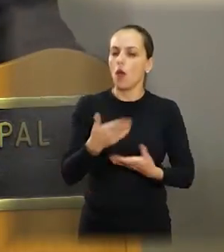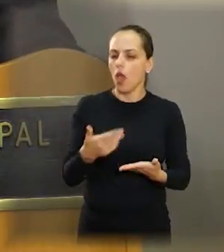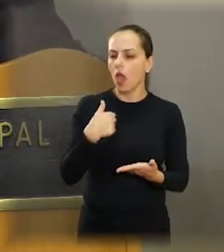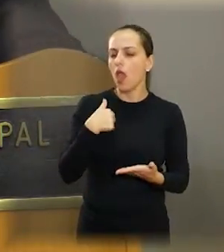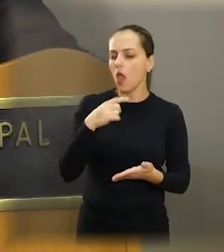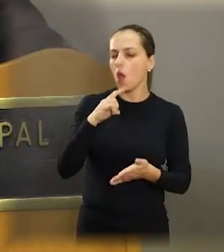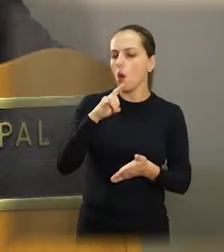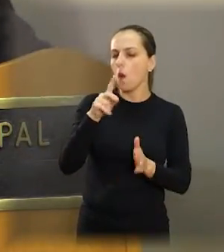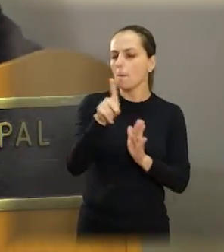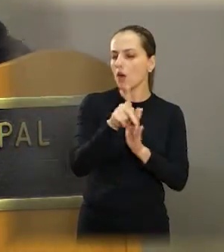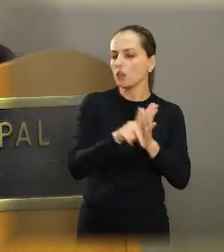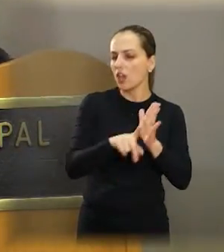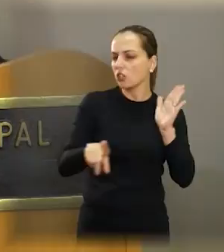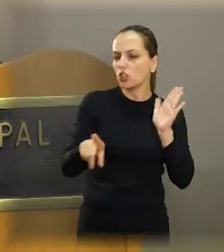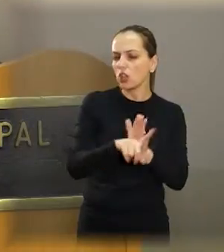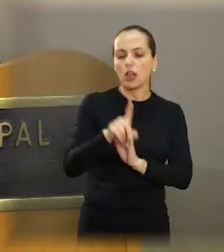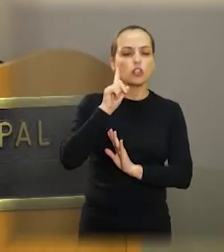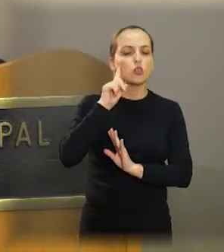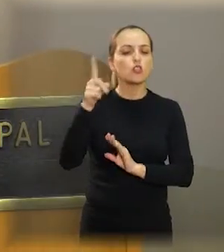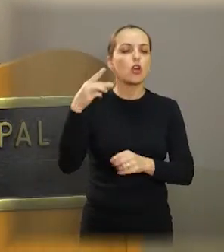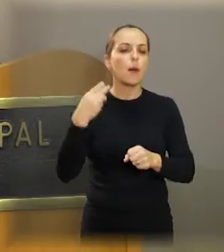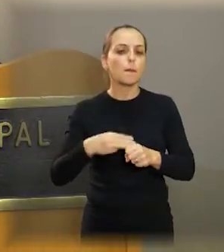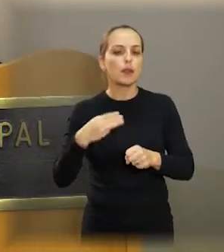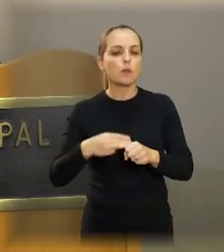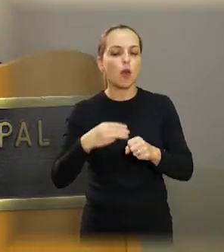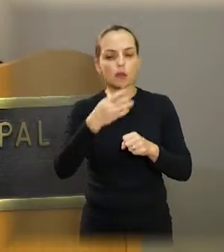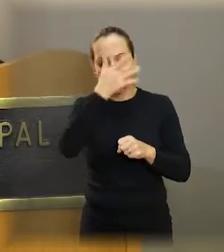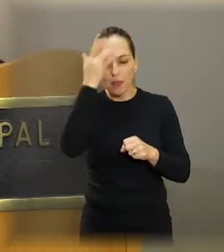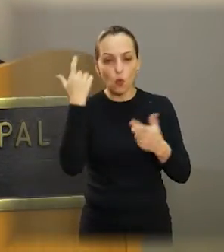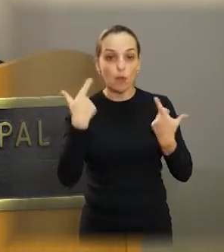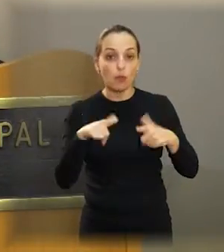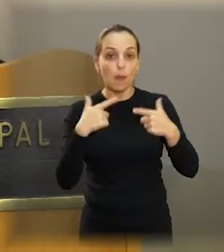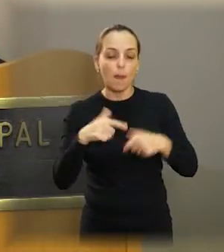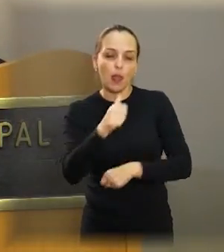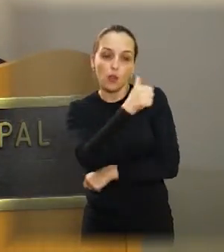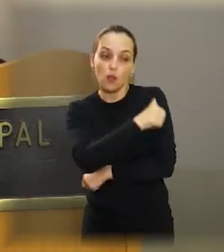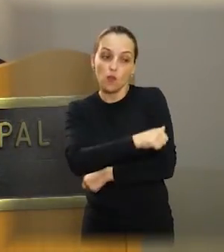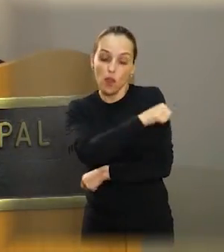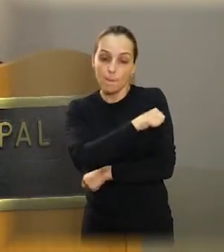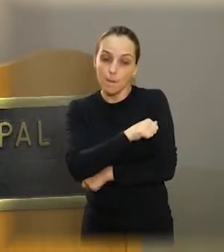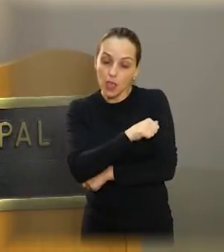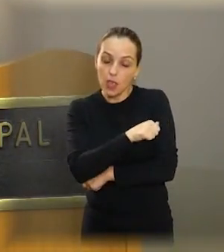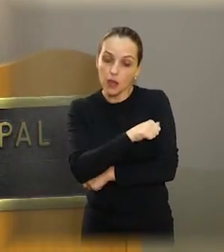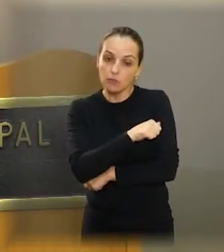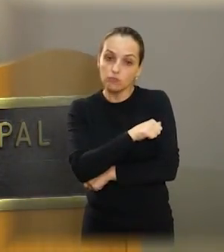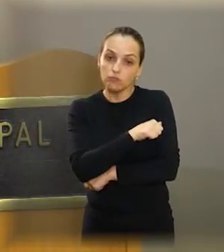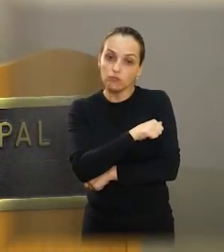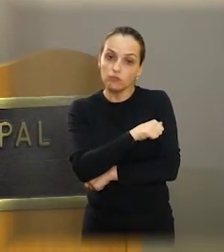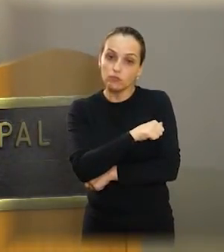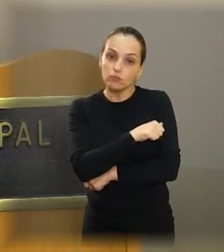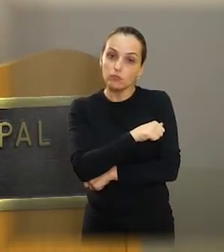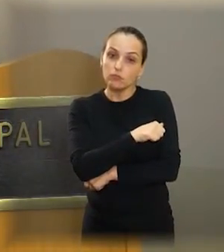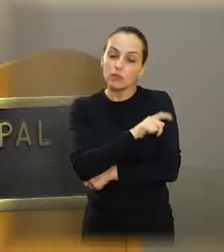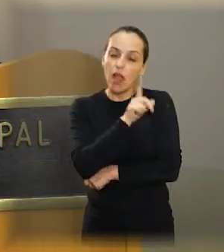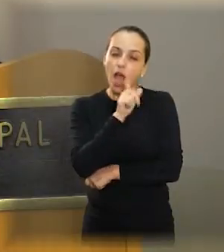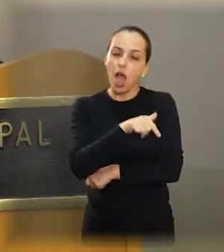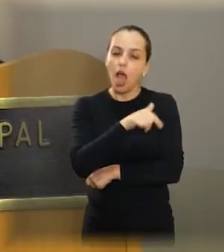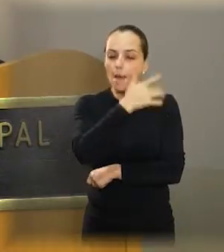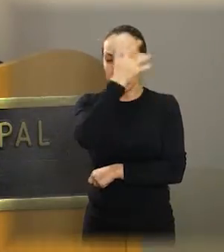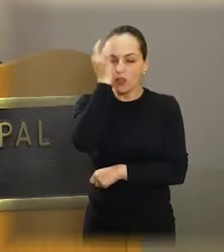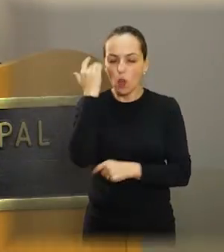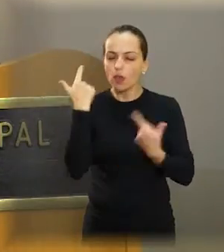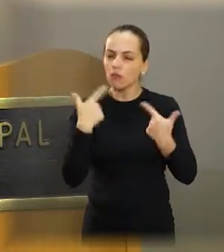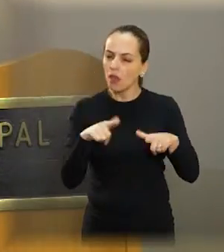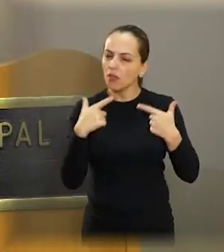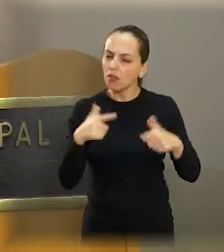projeto de lei aqui do Dia Municipal dos Enfermeiros, que os enfermeiros, das enfermeiras, são as pessoas competentes, as pessoas que estão